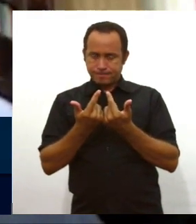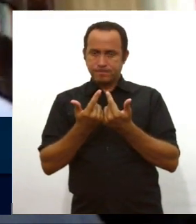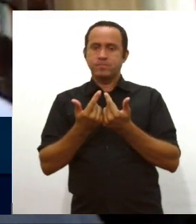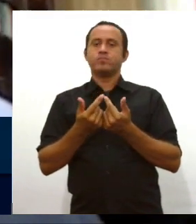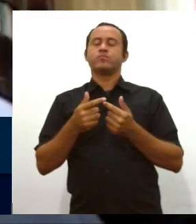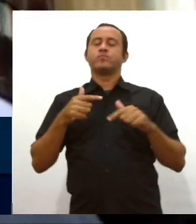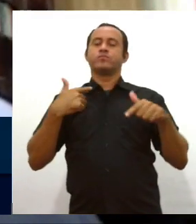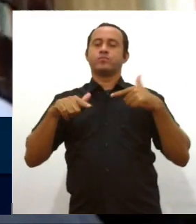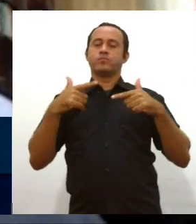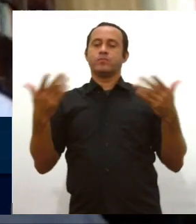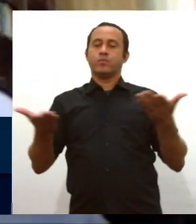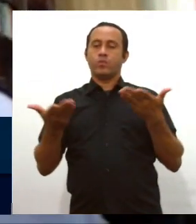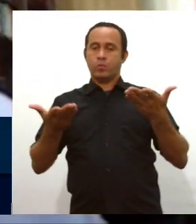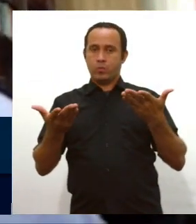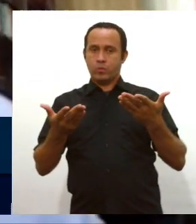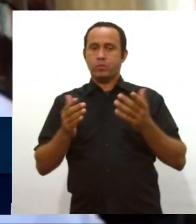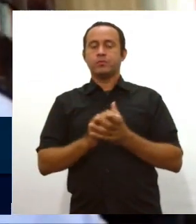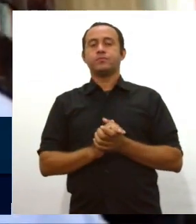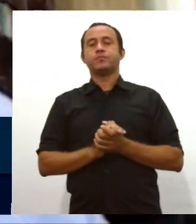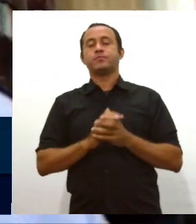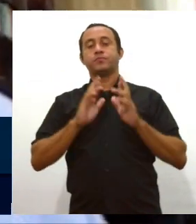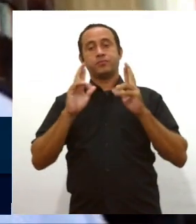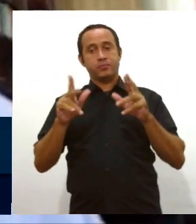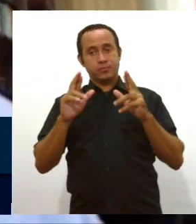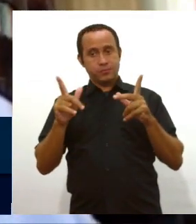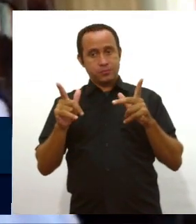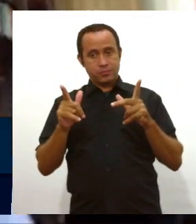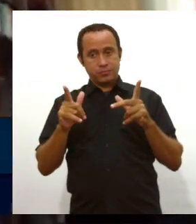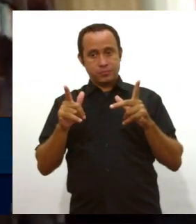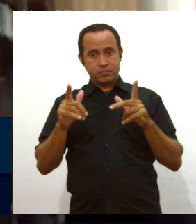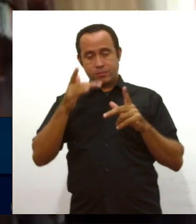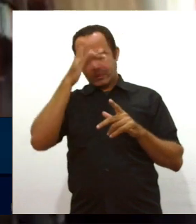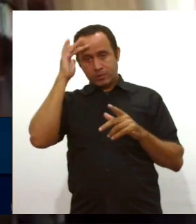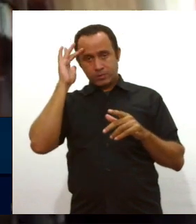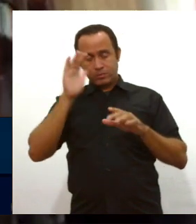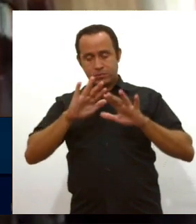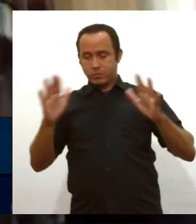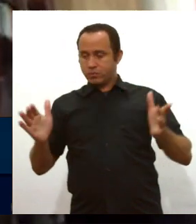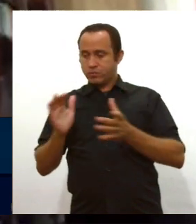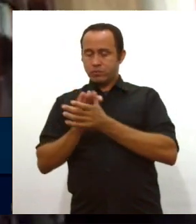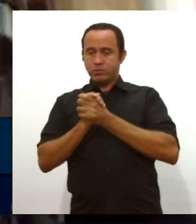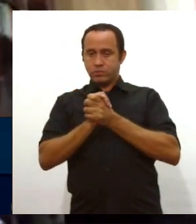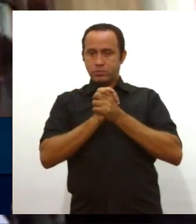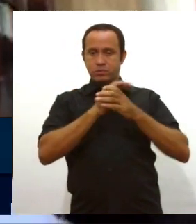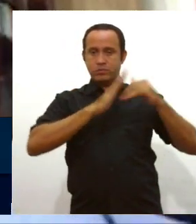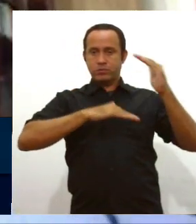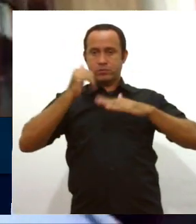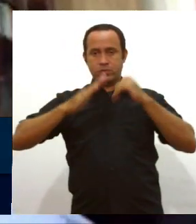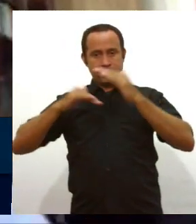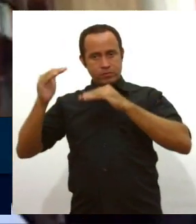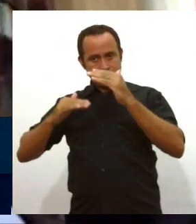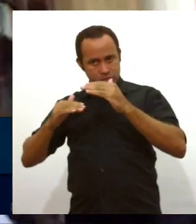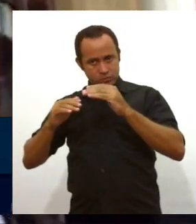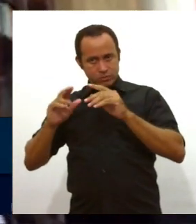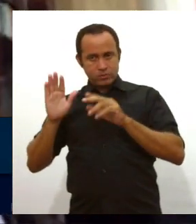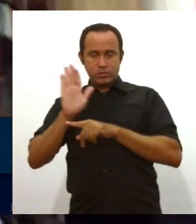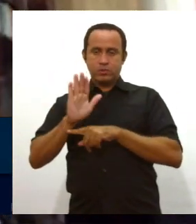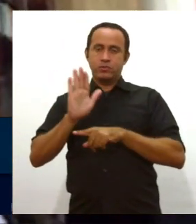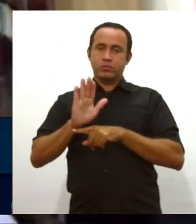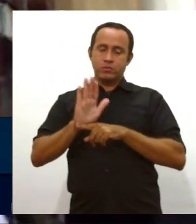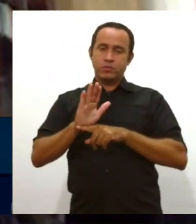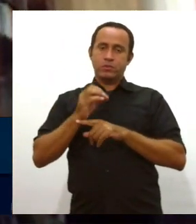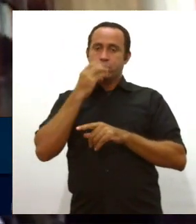remota desta sessão, bom dia aos assessores da mesa e aos demais funcionários que estão permitindo que essa sessão aconteça, e bom dia